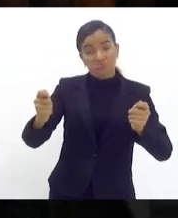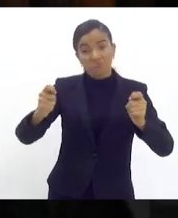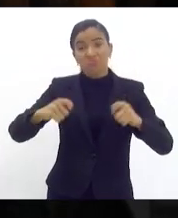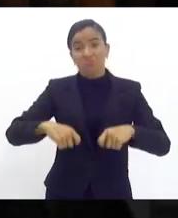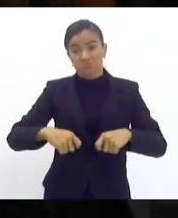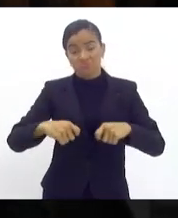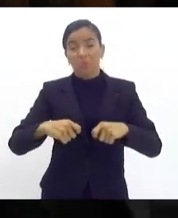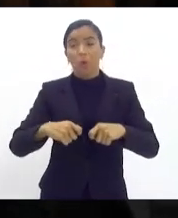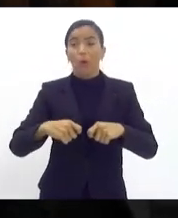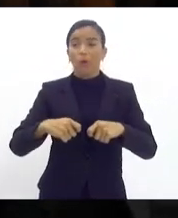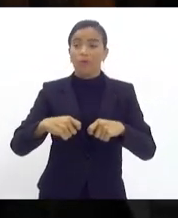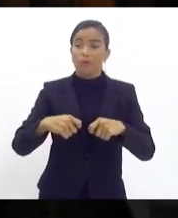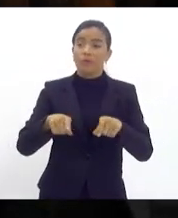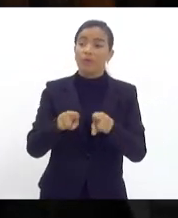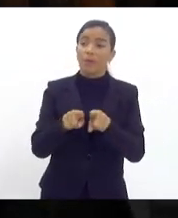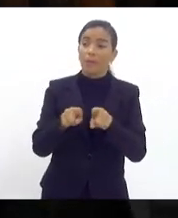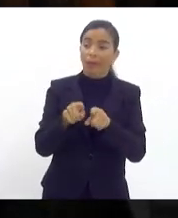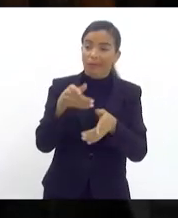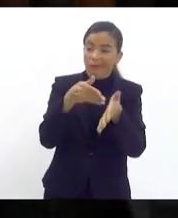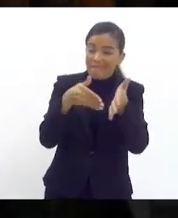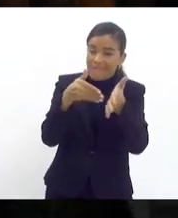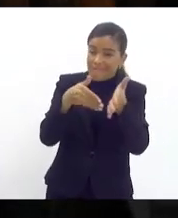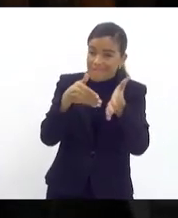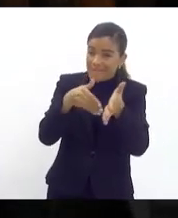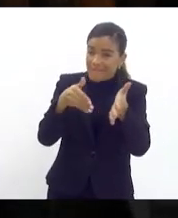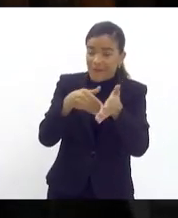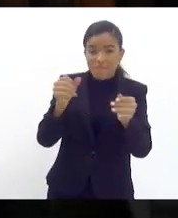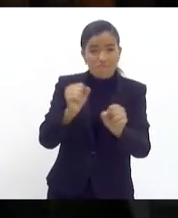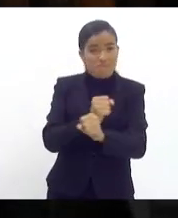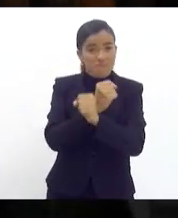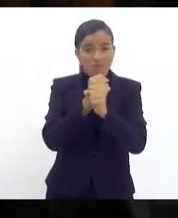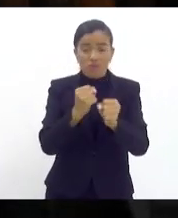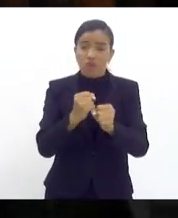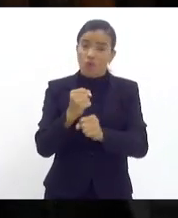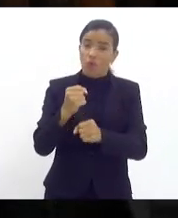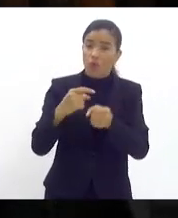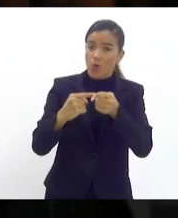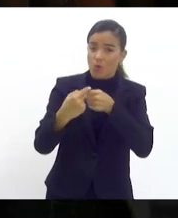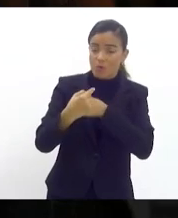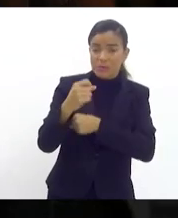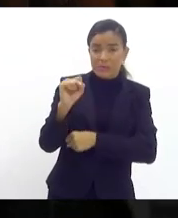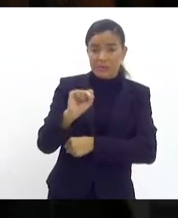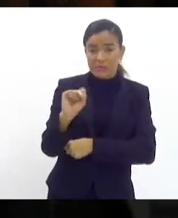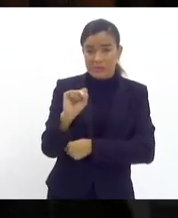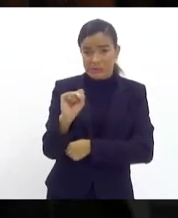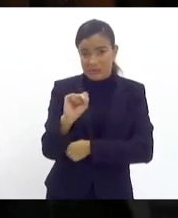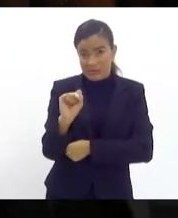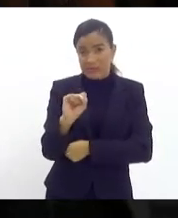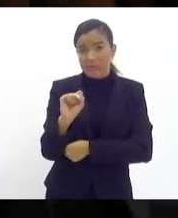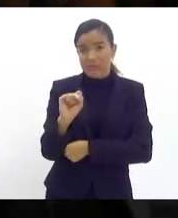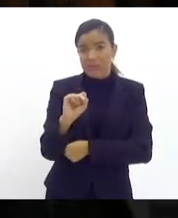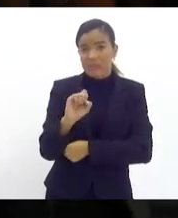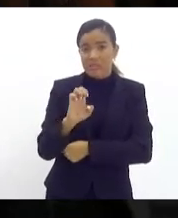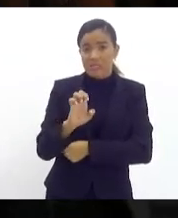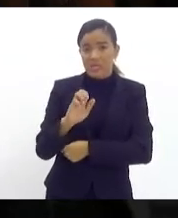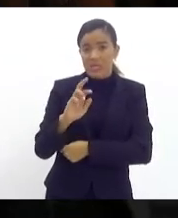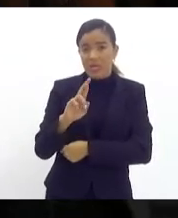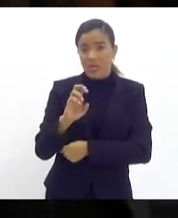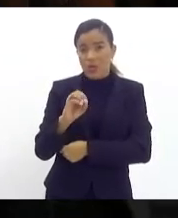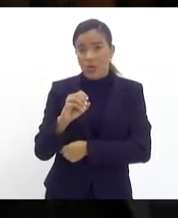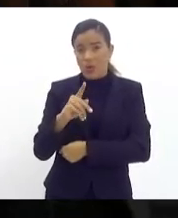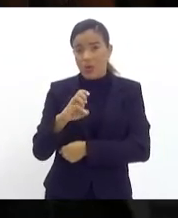trazer e inviabilizar o município de Seropédica e